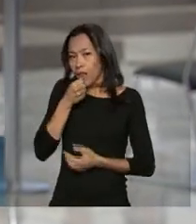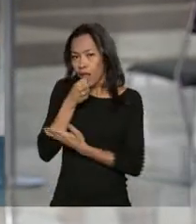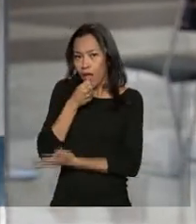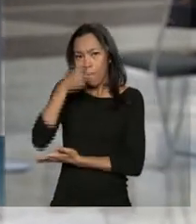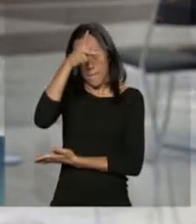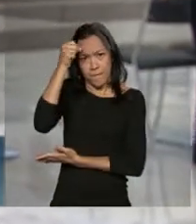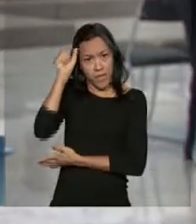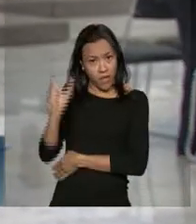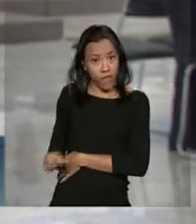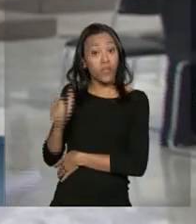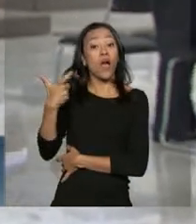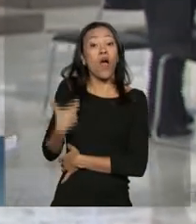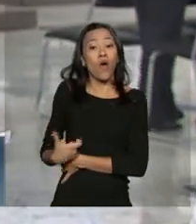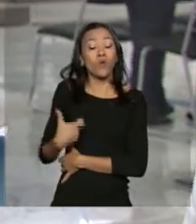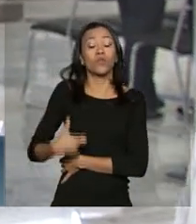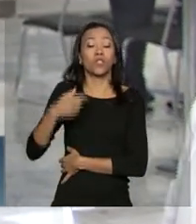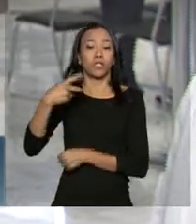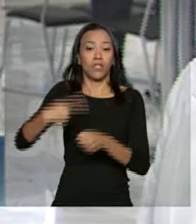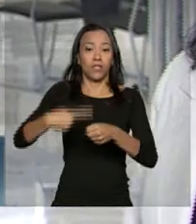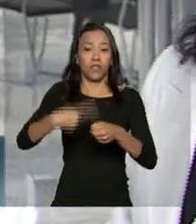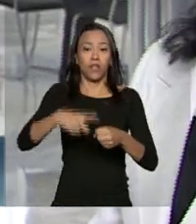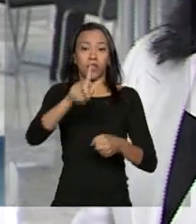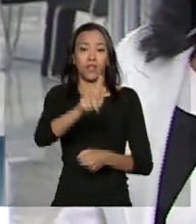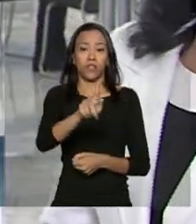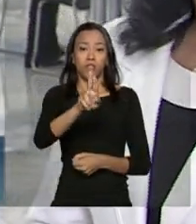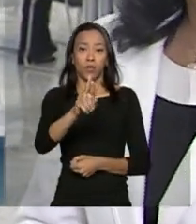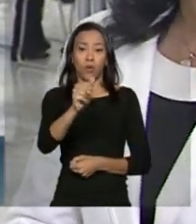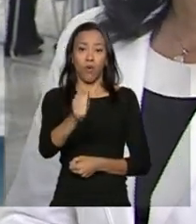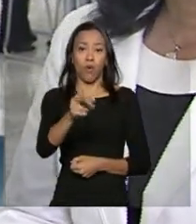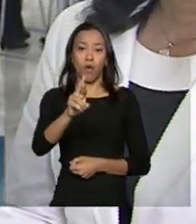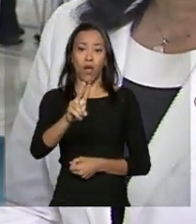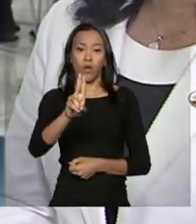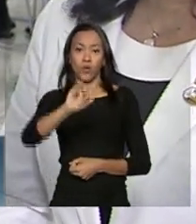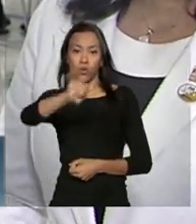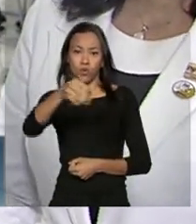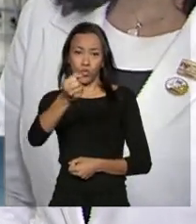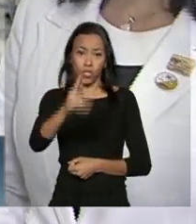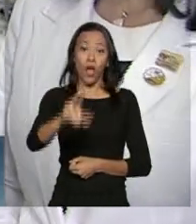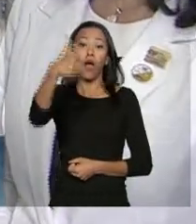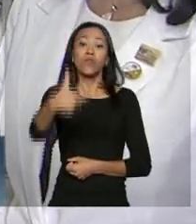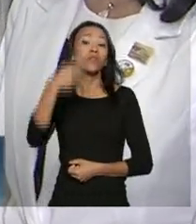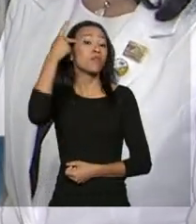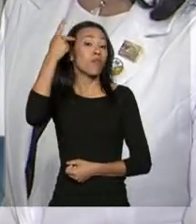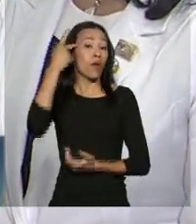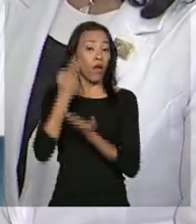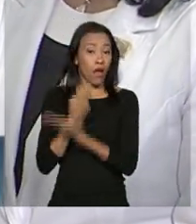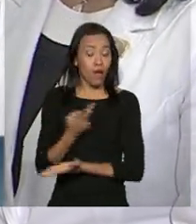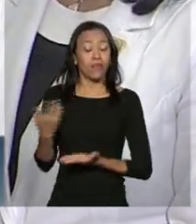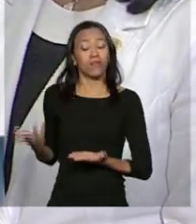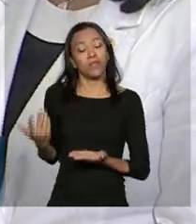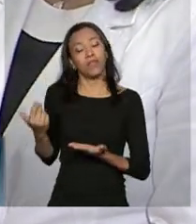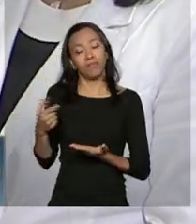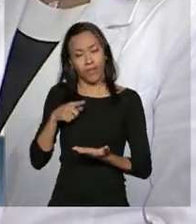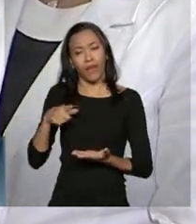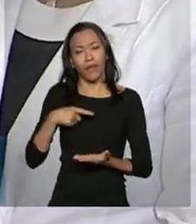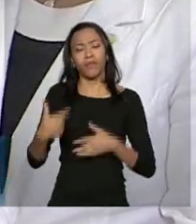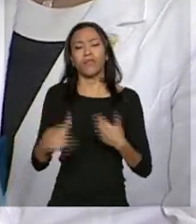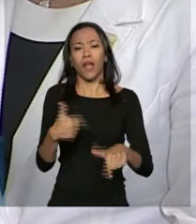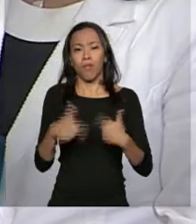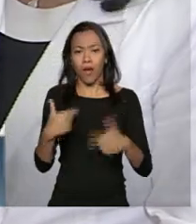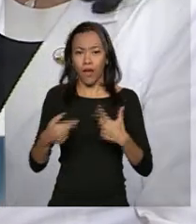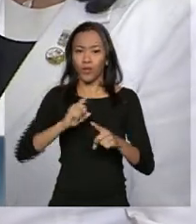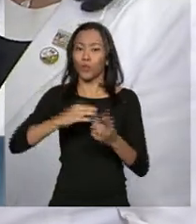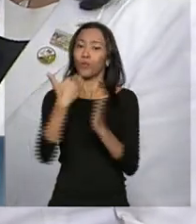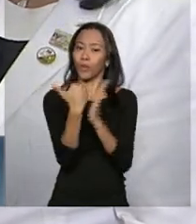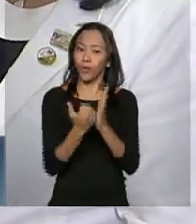Guarujá, em São Paulo, a Maria Antonieta de Brito, onde esse município conta com a atuação de Mais Médicos e ela conversa